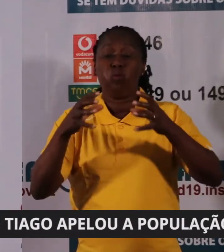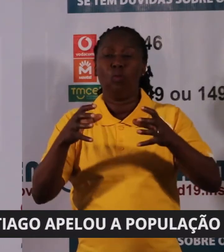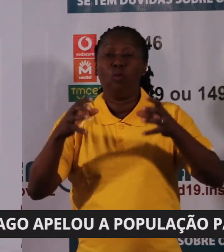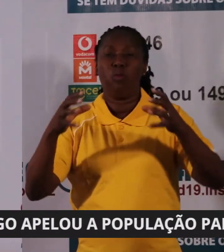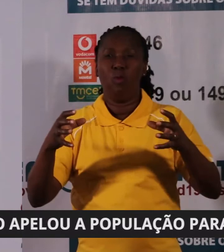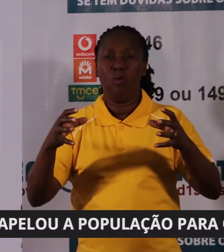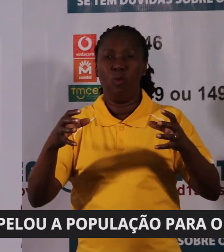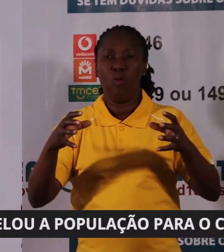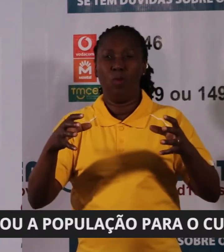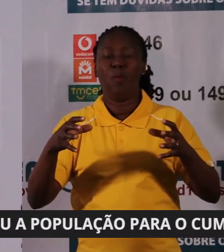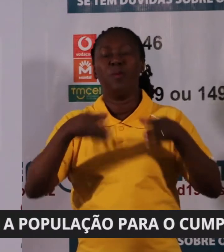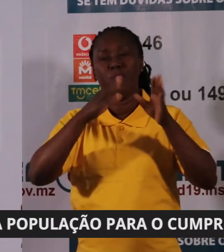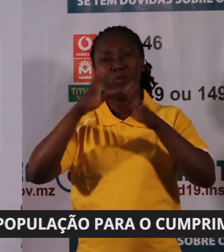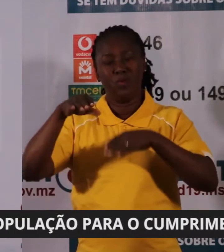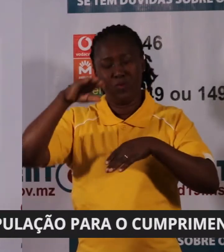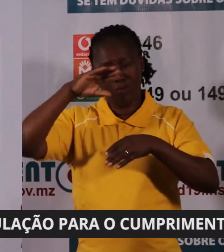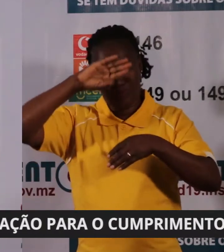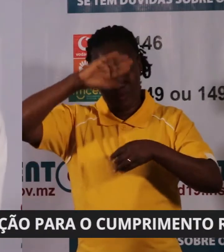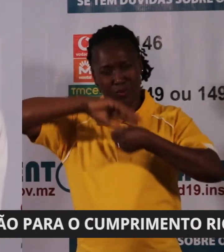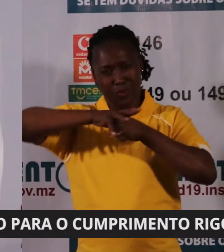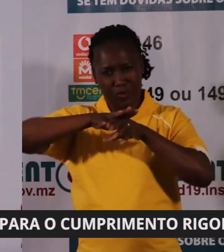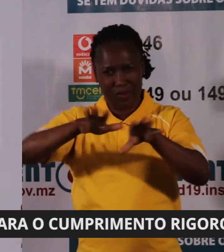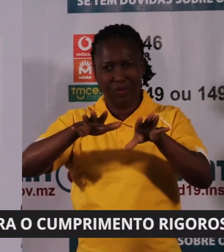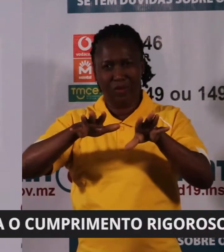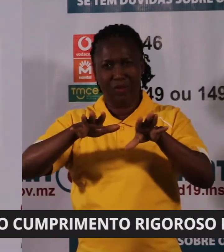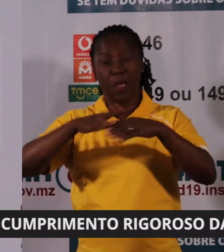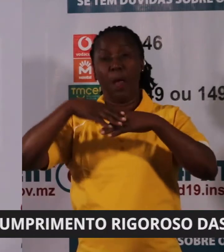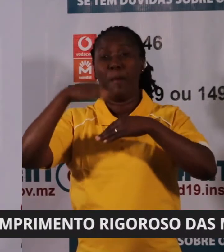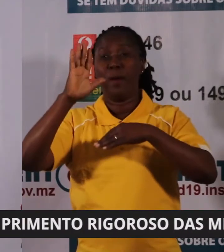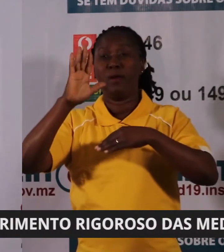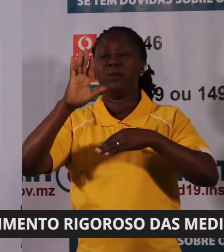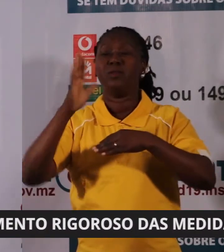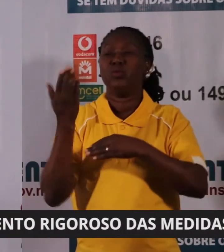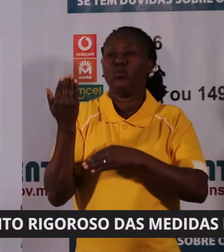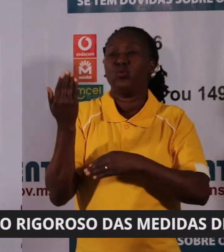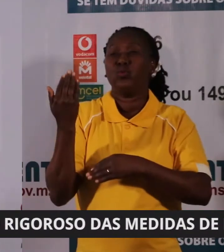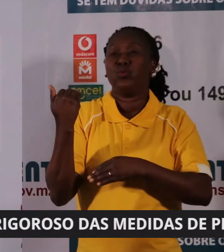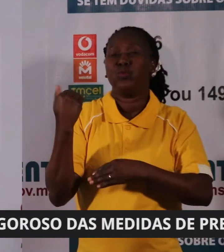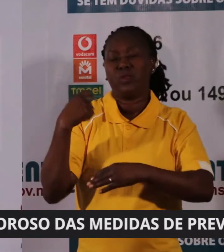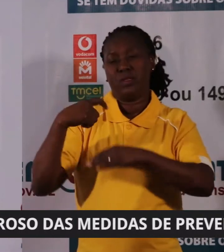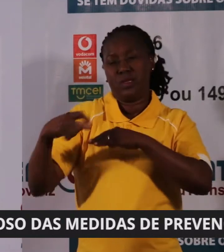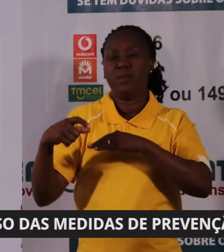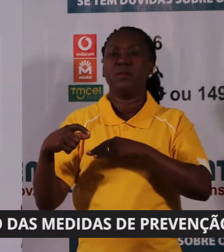casos de Covid-19 com ênfase nas últimas semanas.